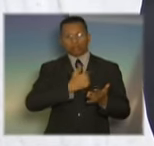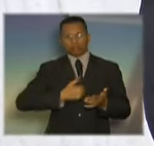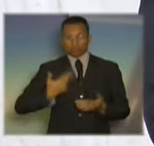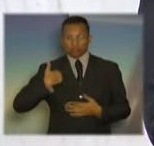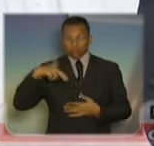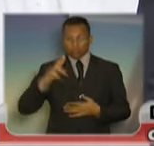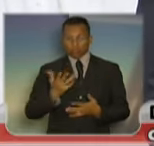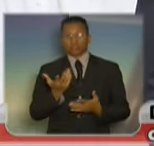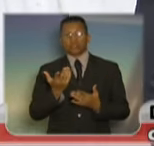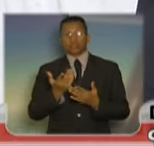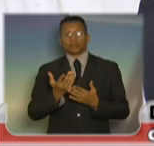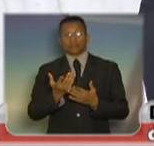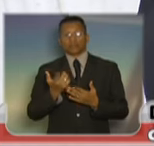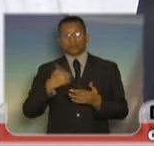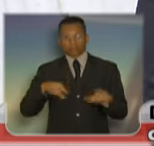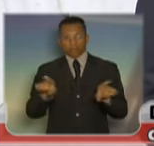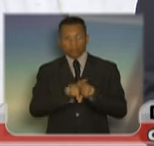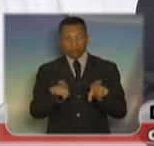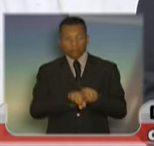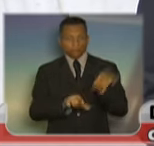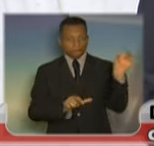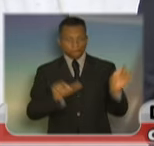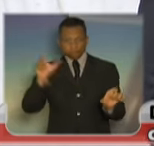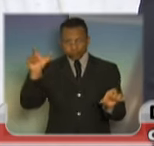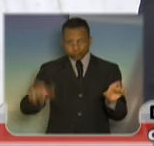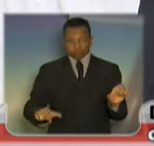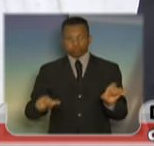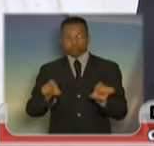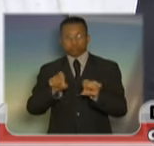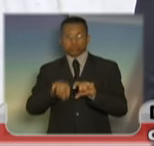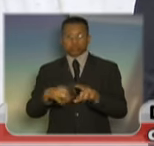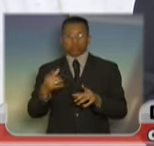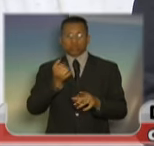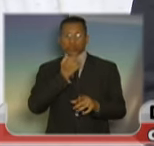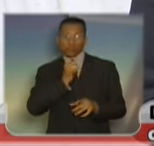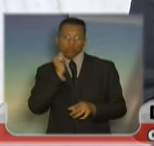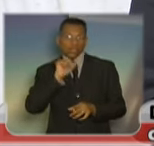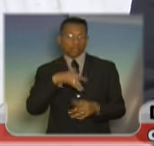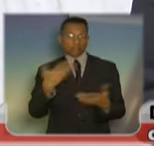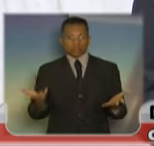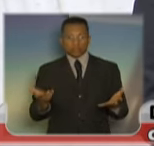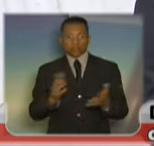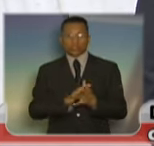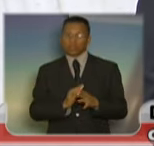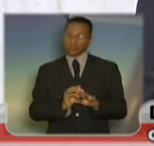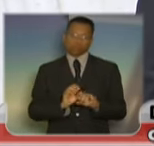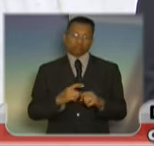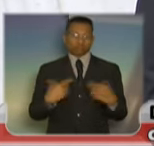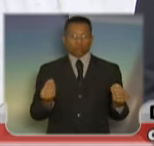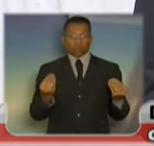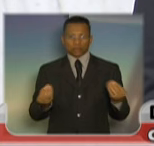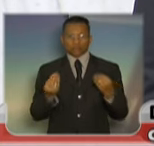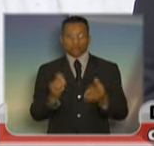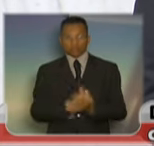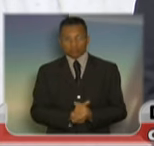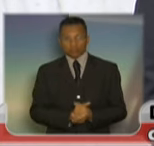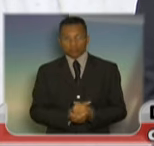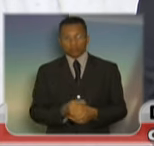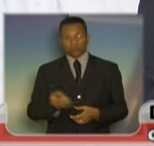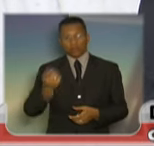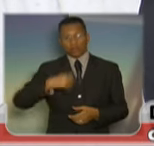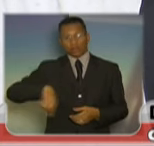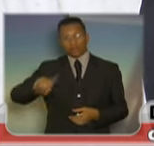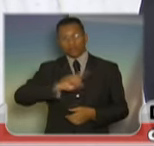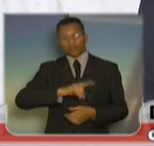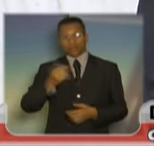sexuais, enfim, extremismo total, acabou resultando nesse absurdo. E nós somos